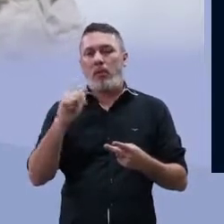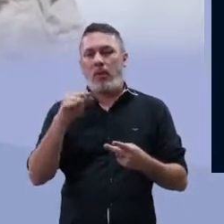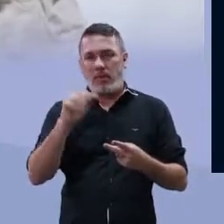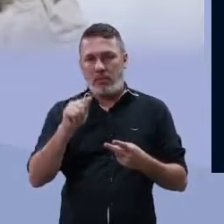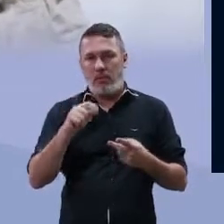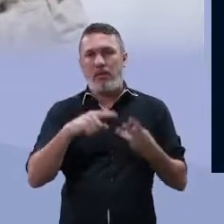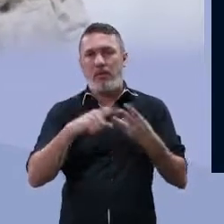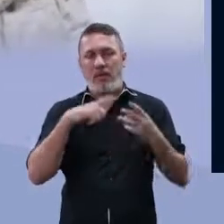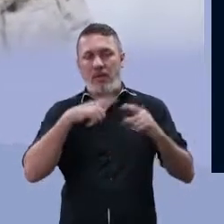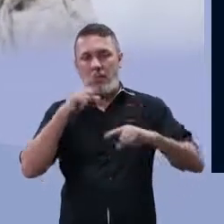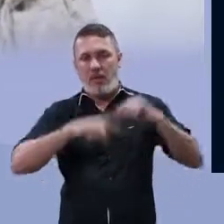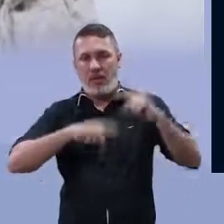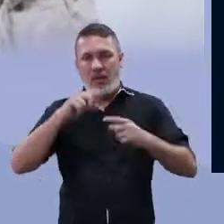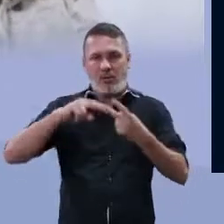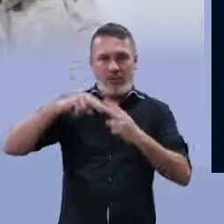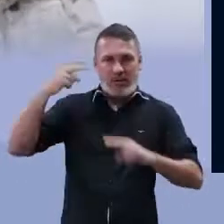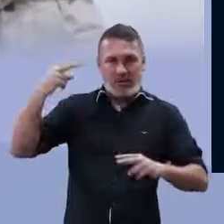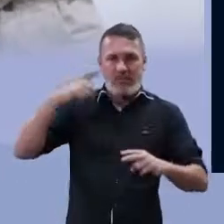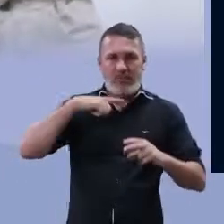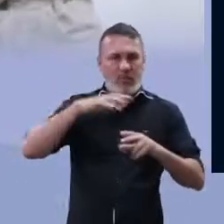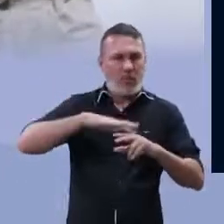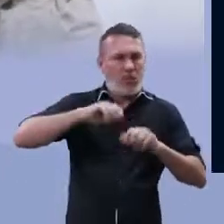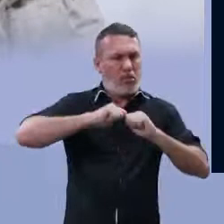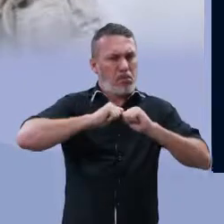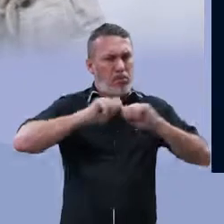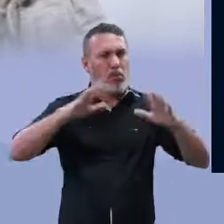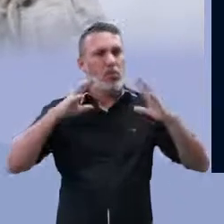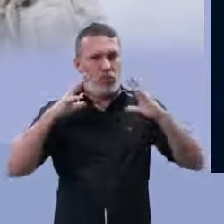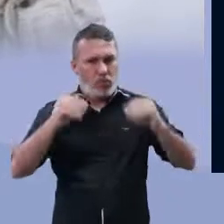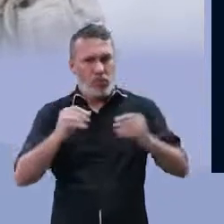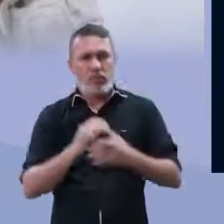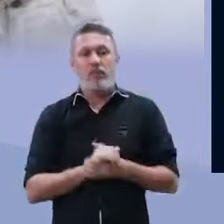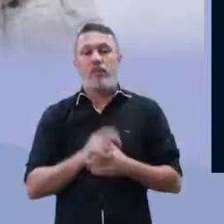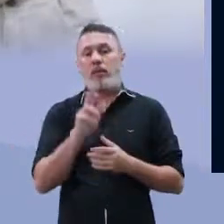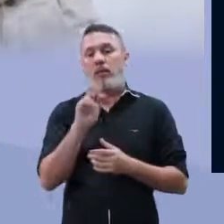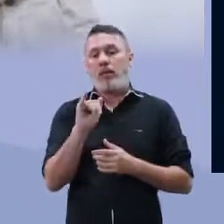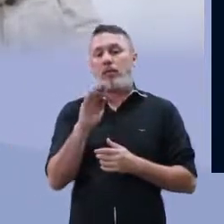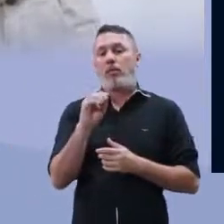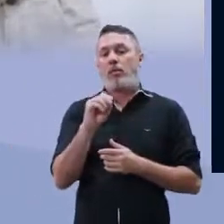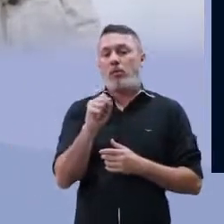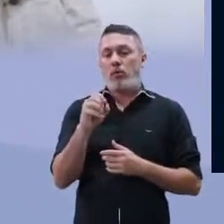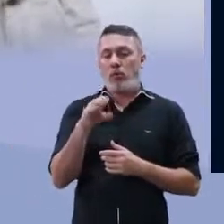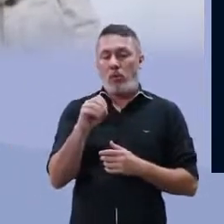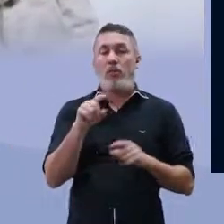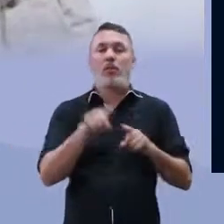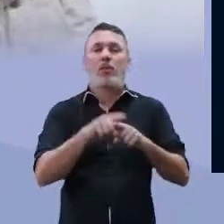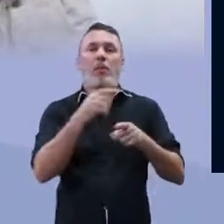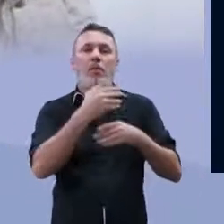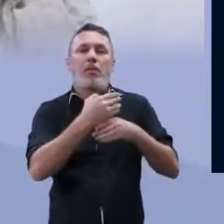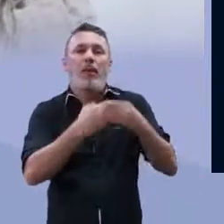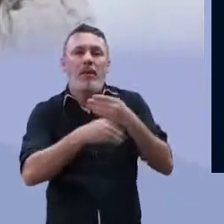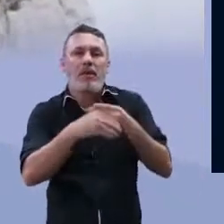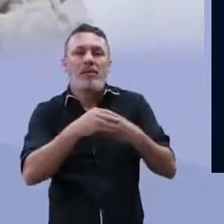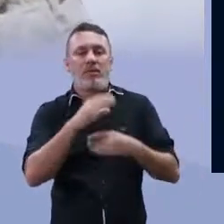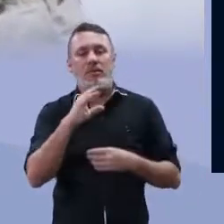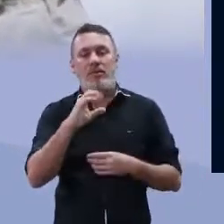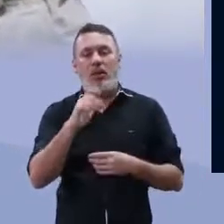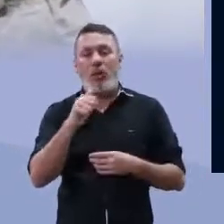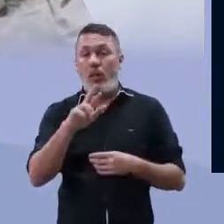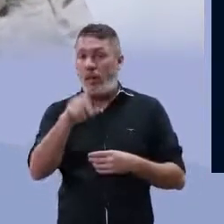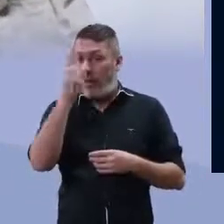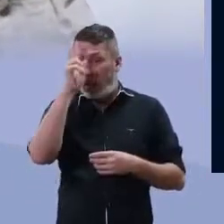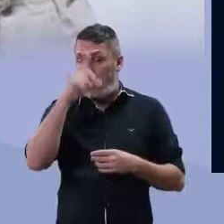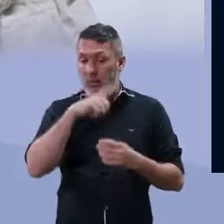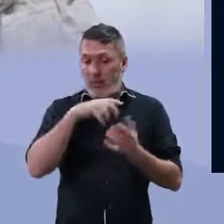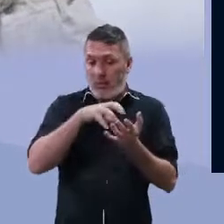genético que fica ali todo espalhado no meio, na região de nucleóide, que a gente chama, ribossomos e parede